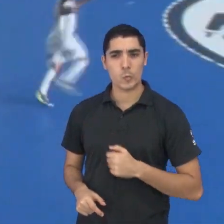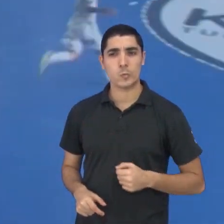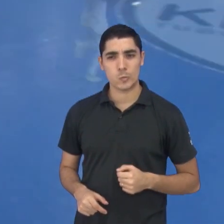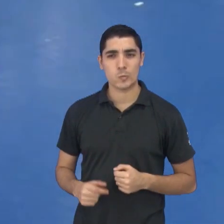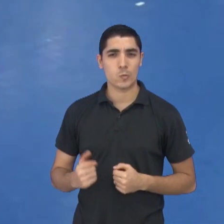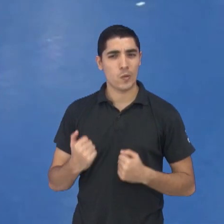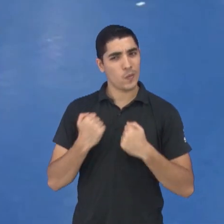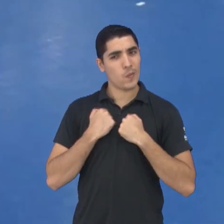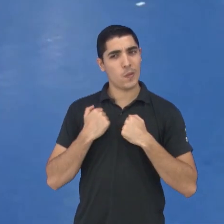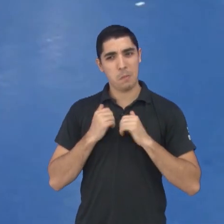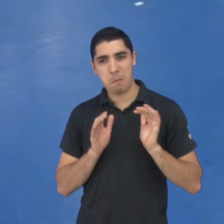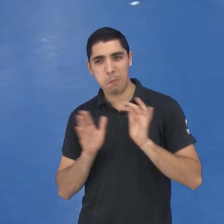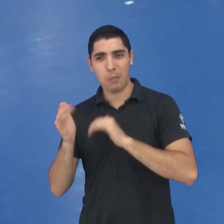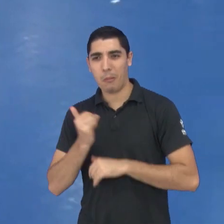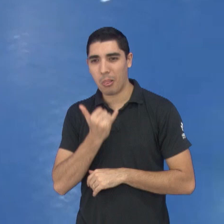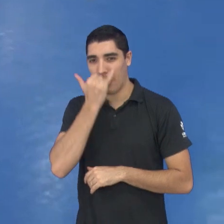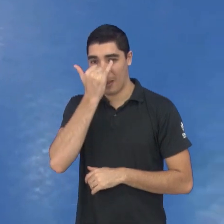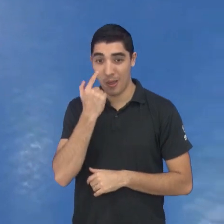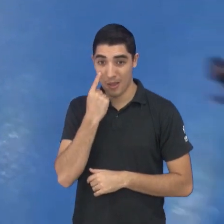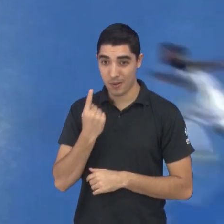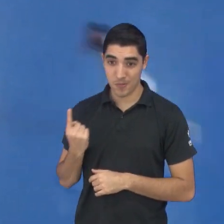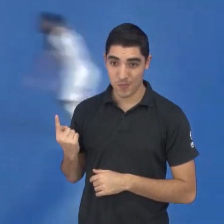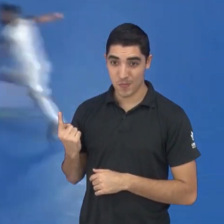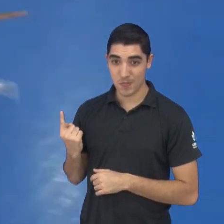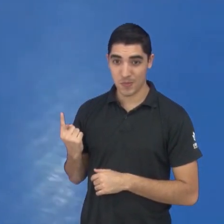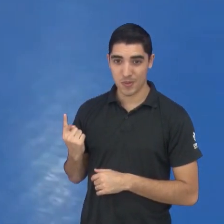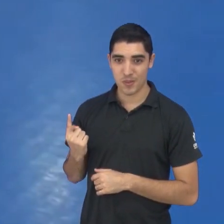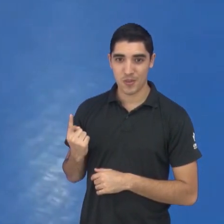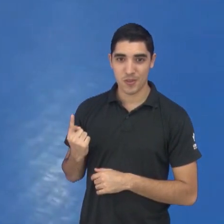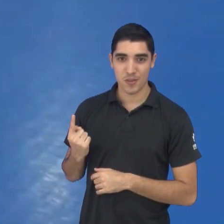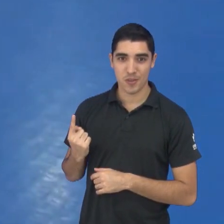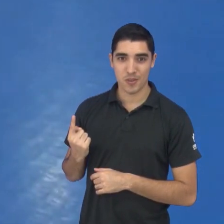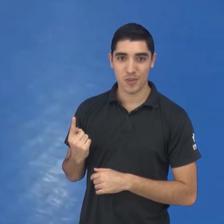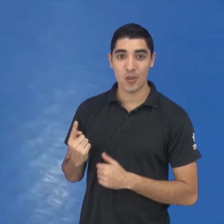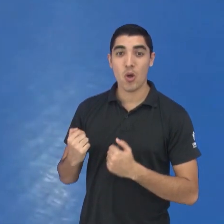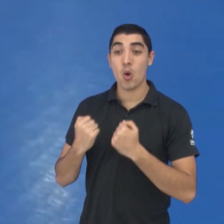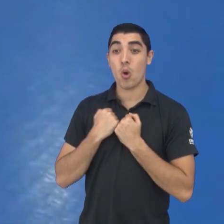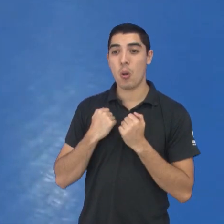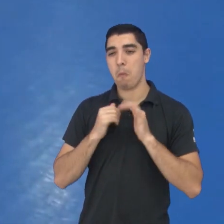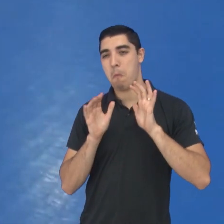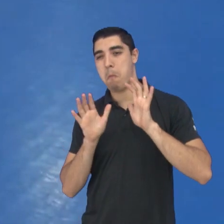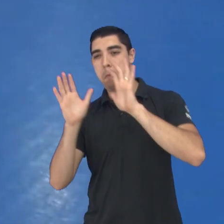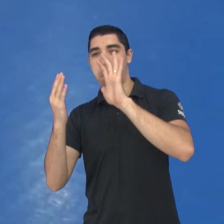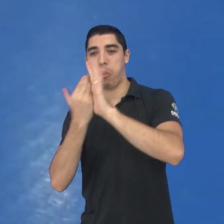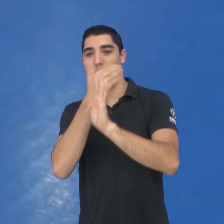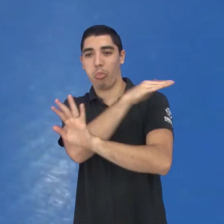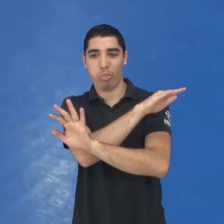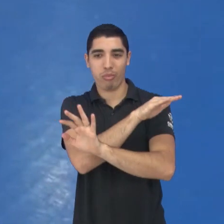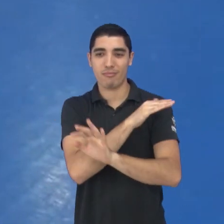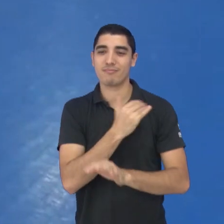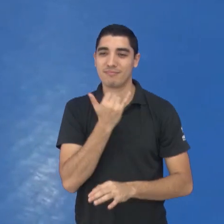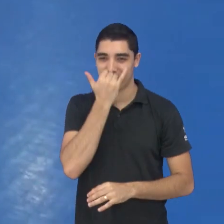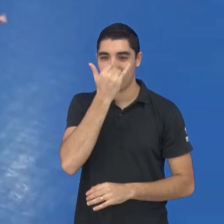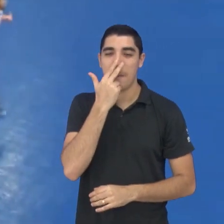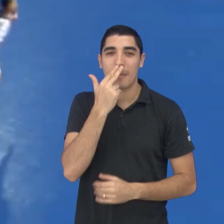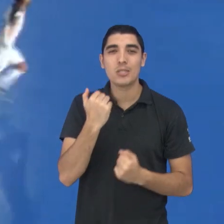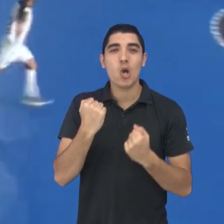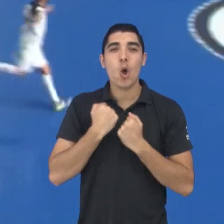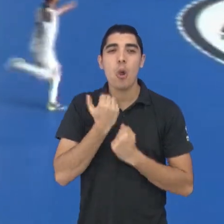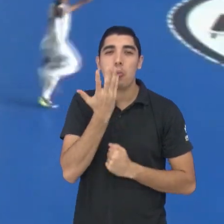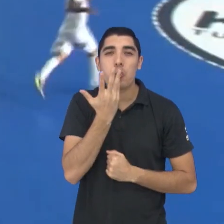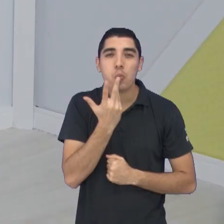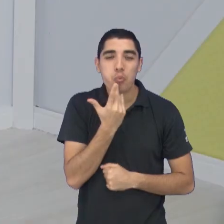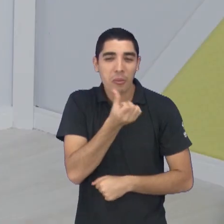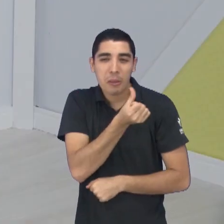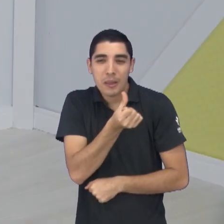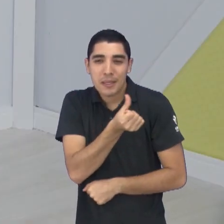Faiou o goleiro do Minas, hein? O Ronei bateu ali, ó. O goleirão parecia. Aqueles goleirinhos de oitava série, de sexta série, jogando